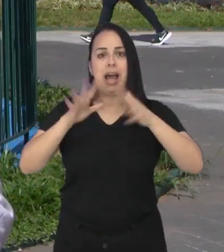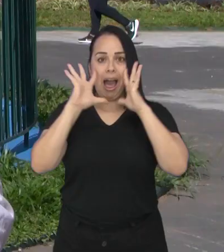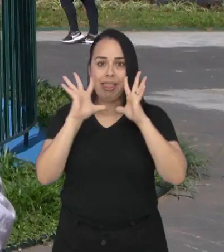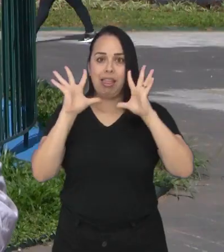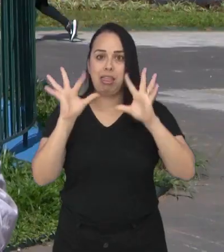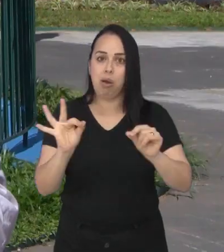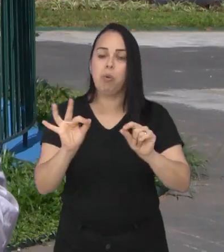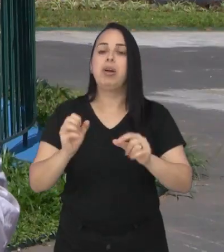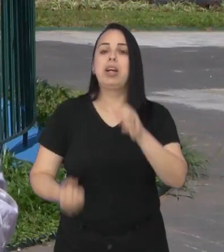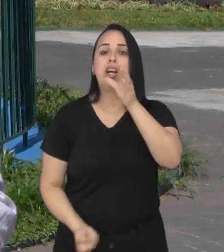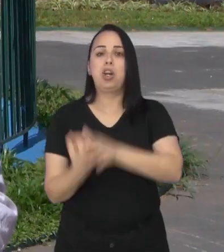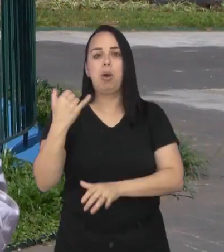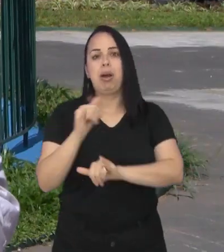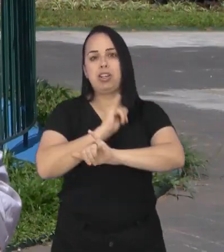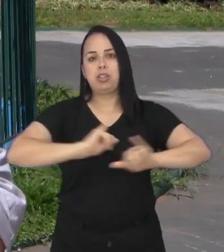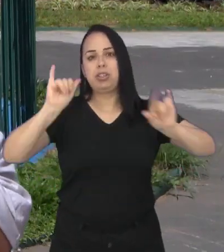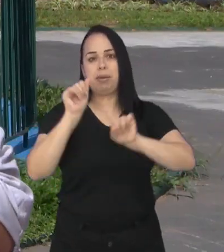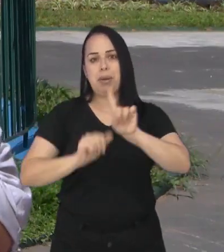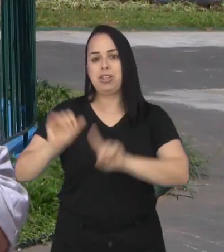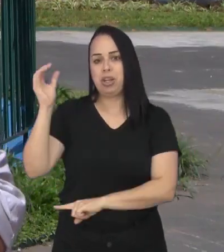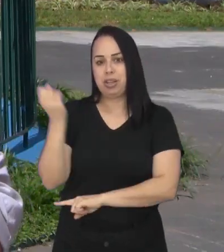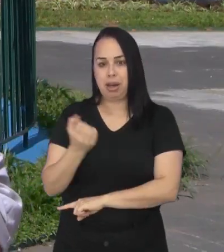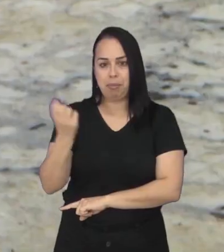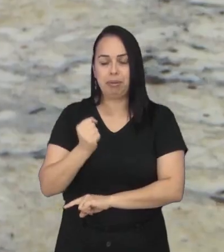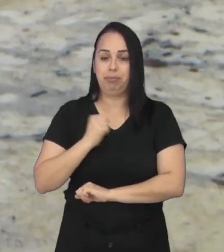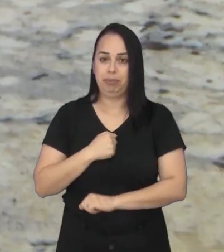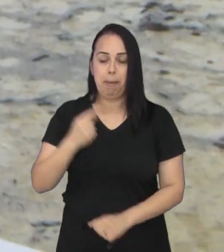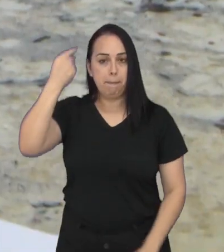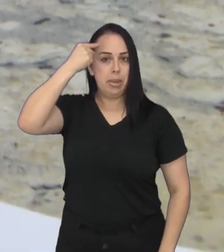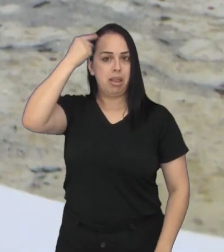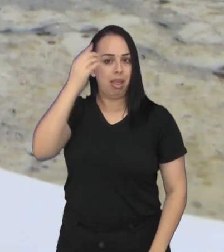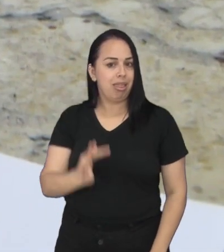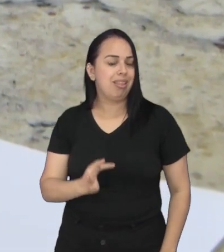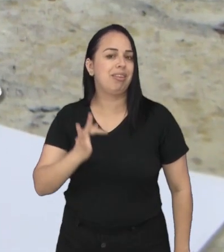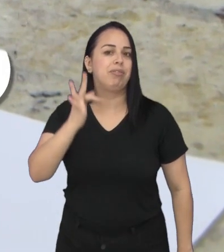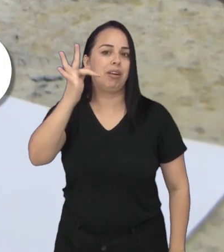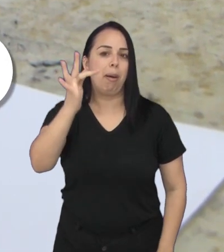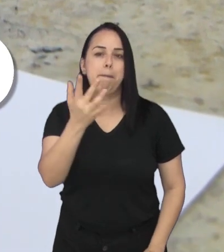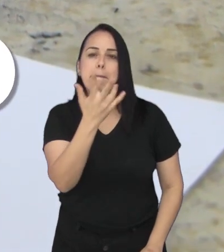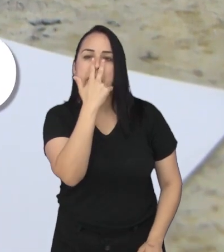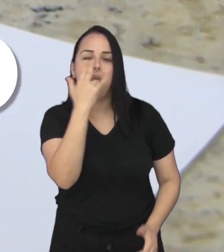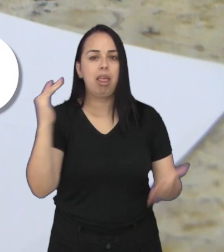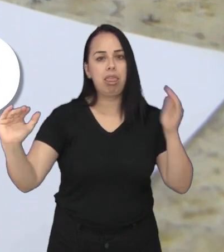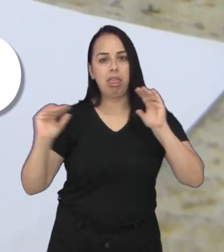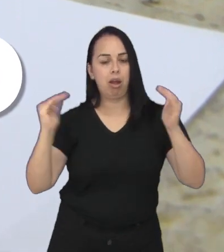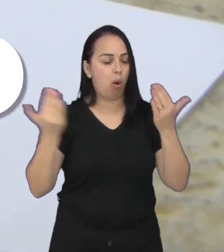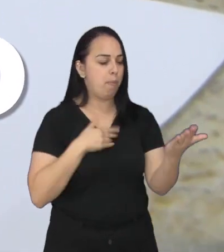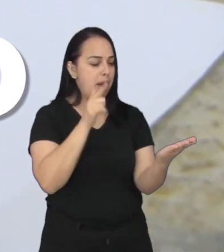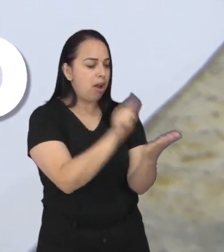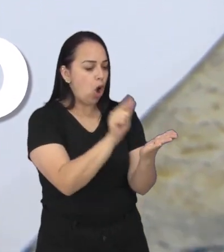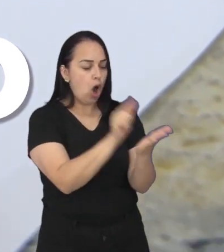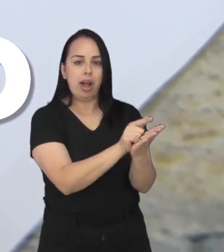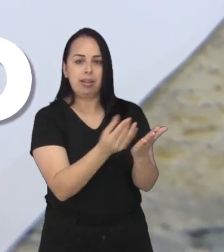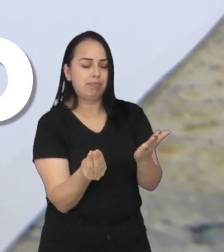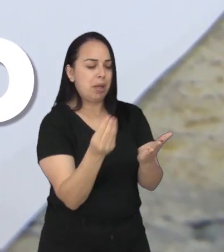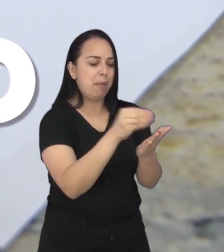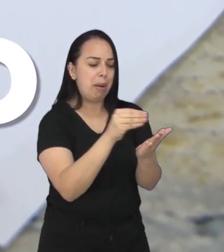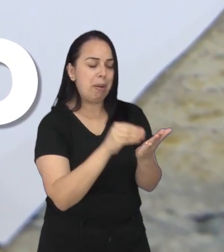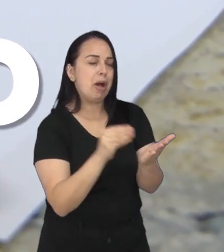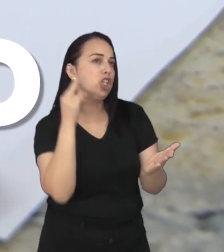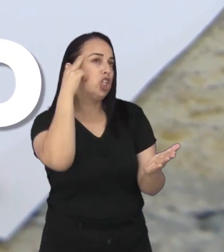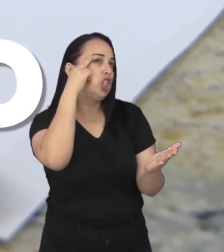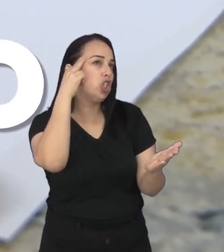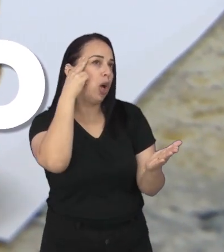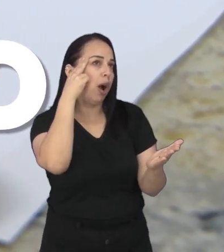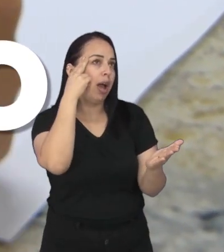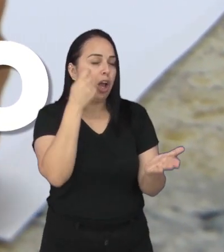ao problema, foi criada a campanha Janeiro Branco. A ideia é ver o futuro como uma folha em branco, um lugar que aceita qualquer